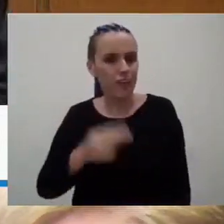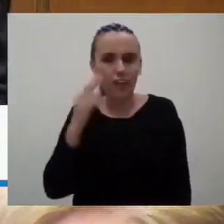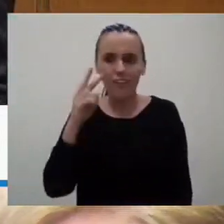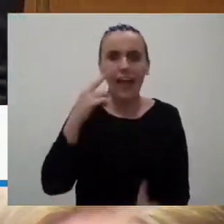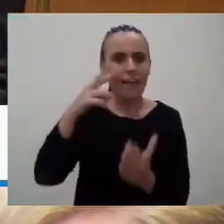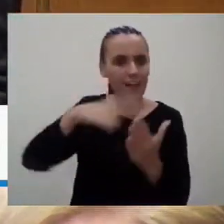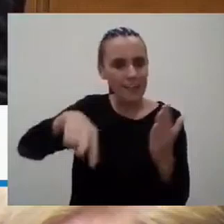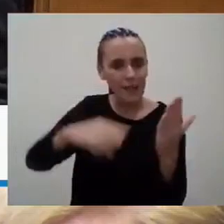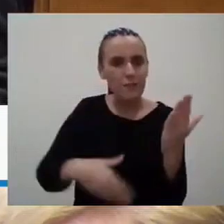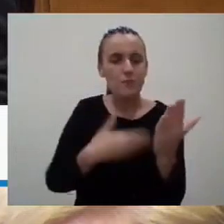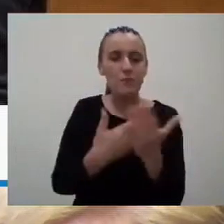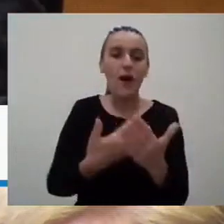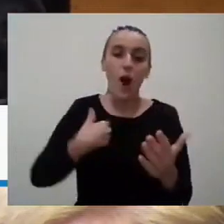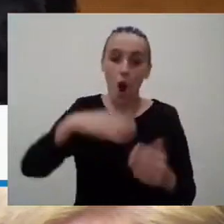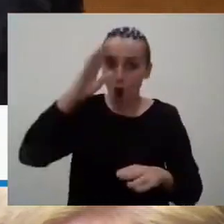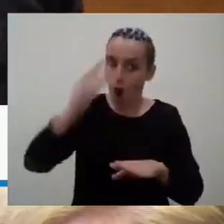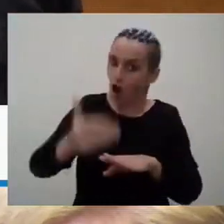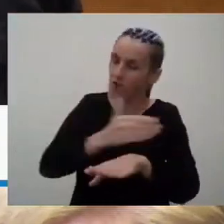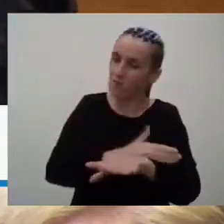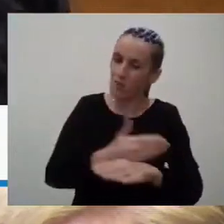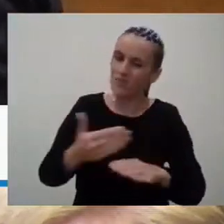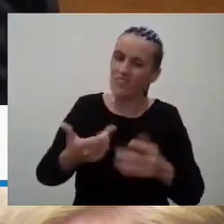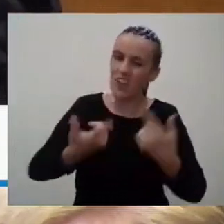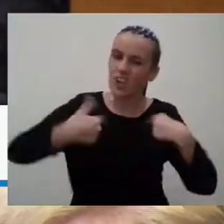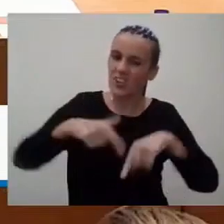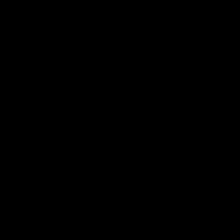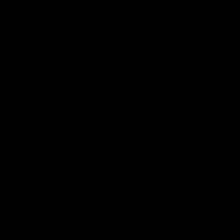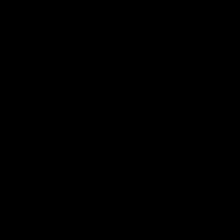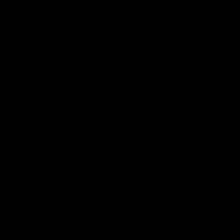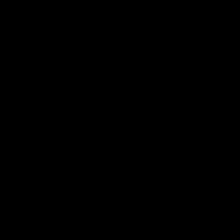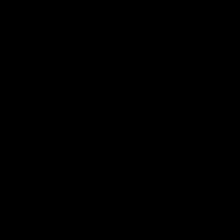fizessem com alguma antecedência antes das reuniões da Assembleia Municipal. Muito obrigado, Sr. Presidente.